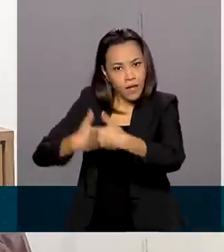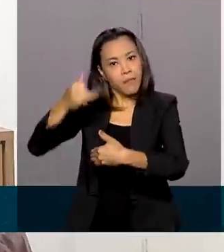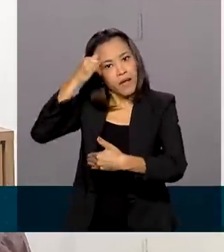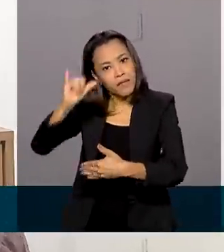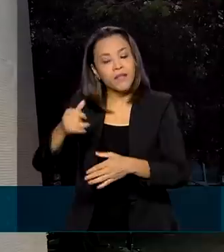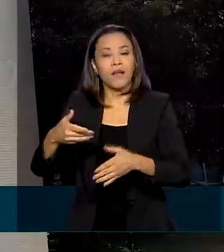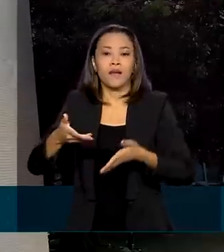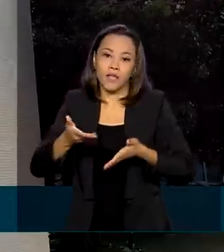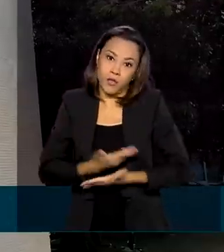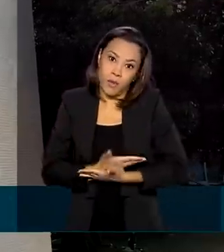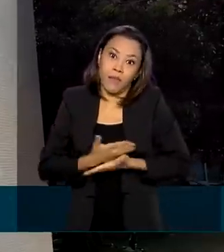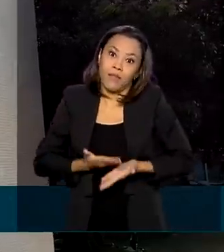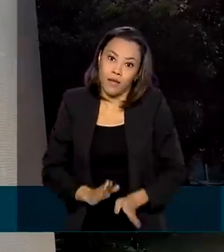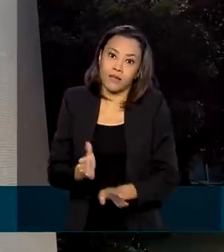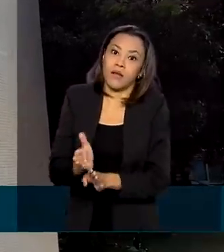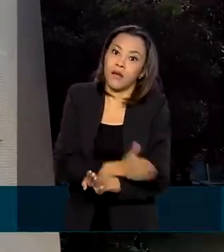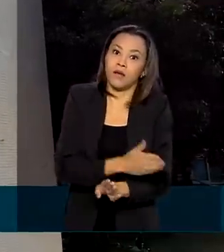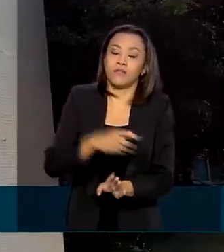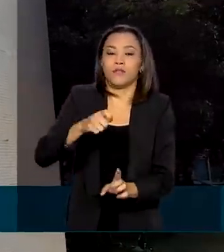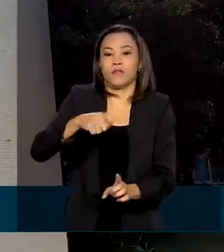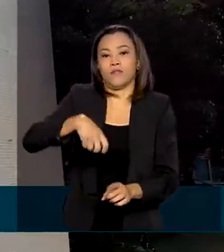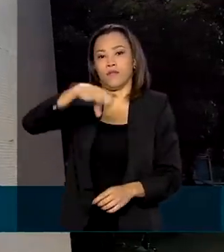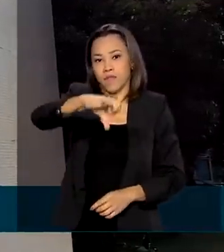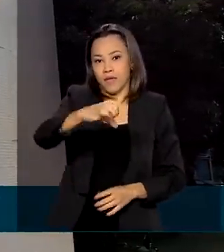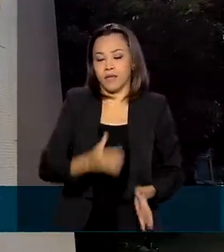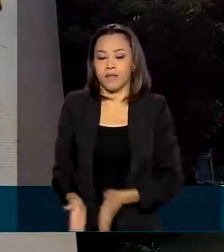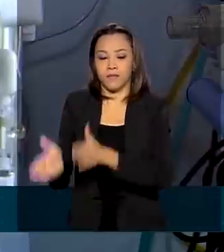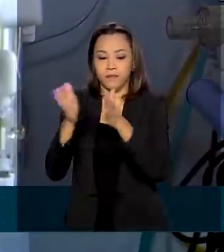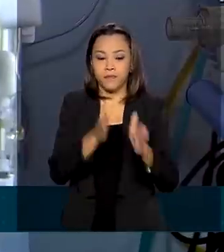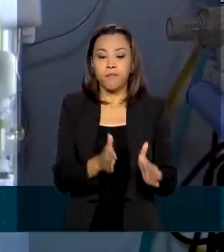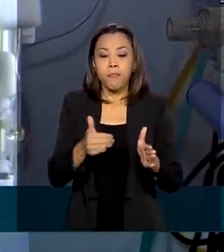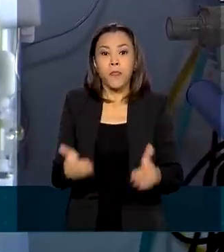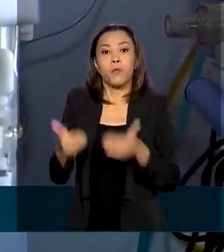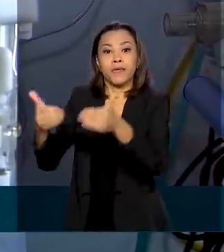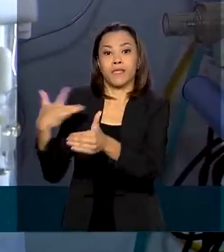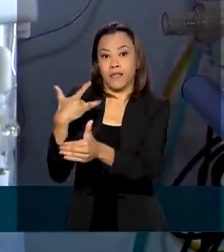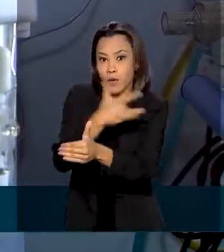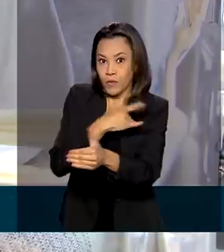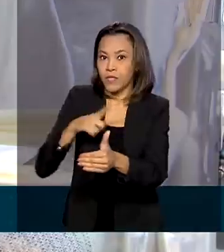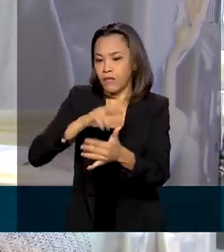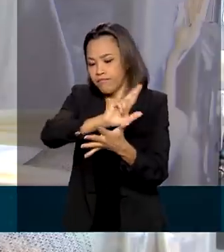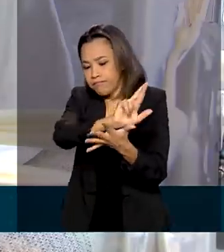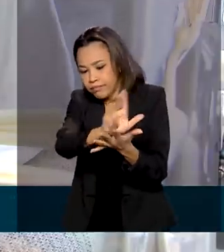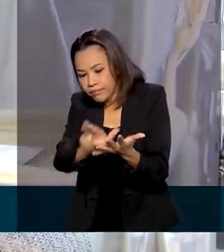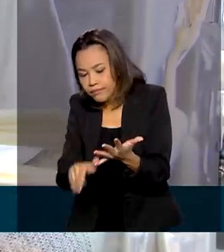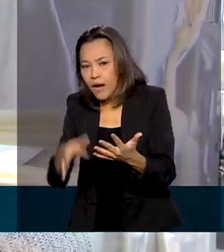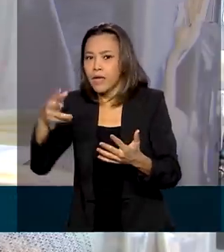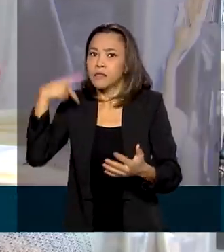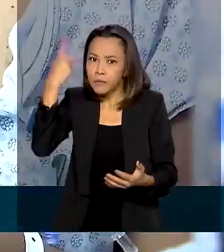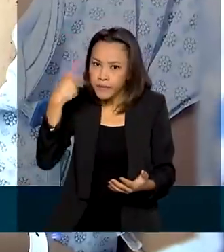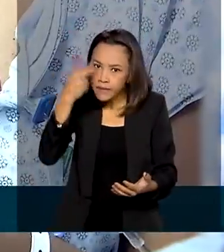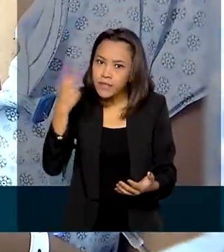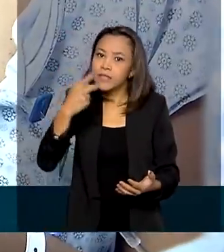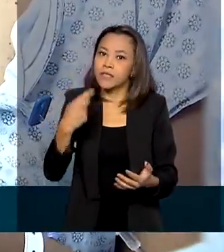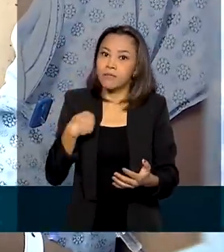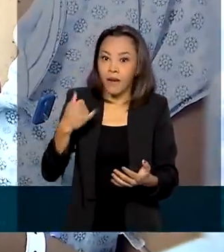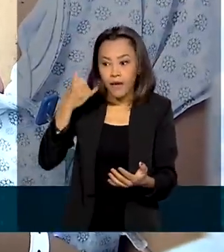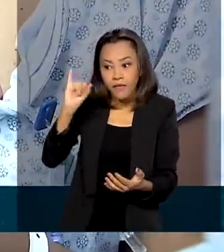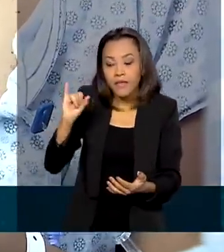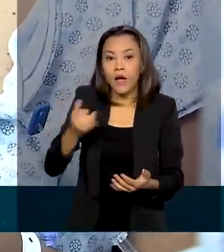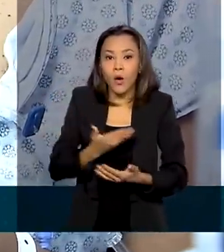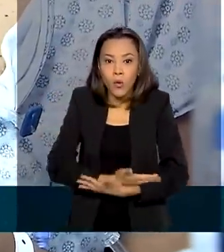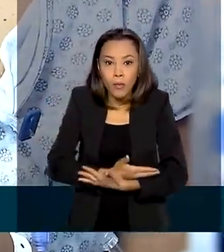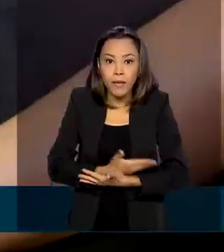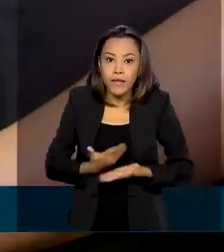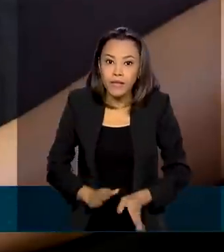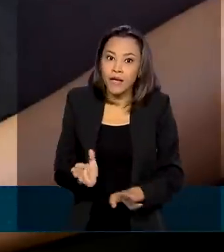prematuridade. O Ministério da Saúde tem políticas específicas para atender bebês que nascem antes do tempo. Uma delas é o